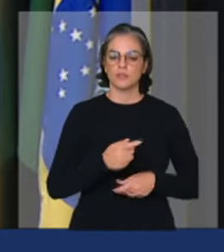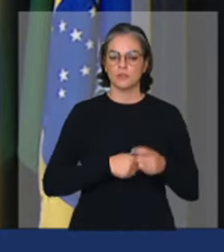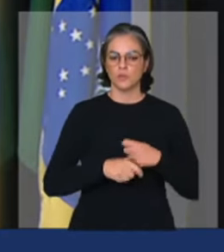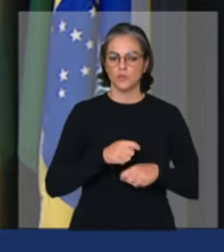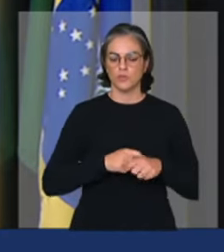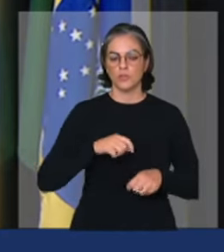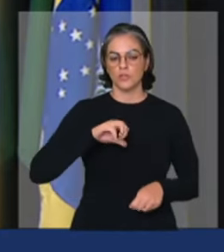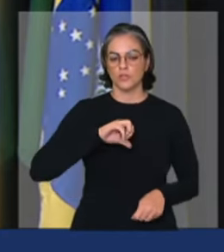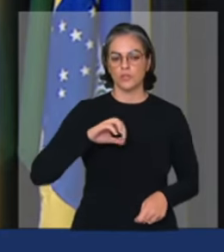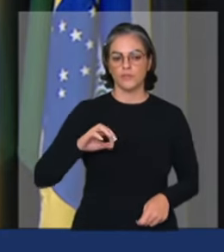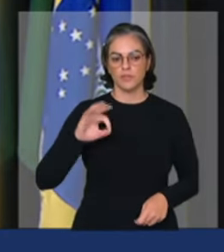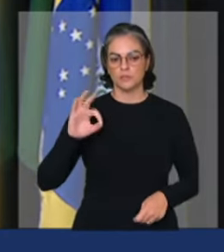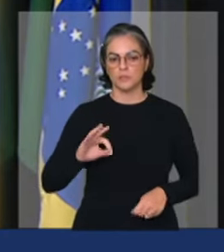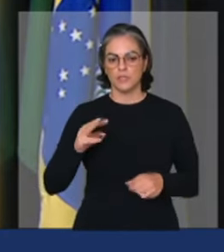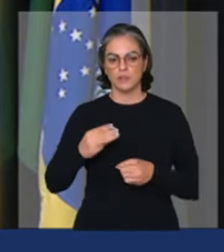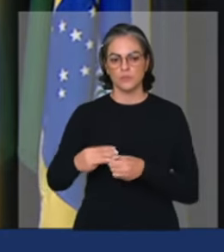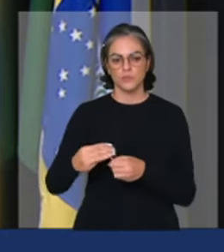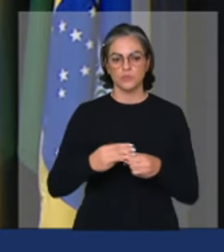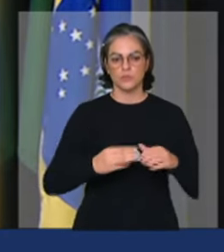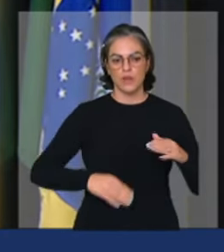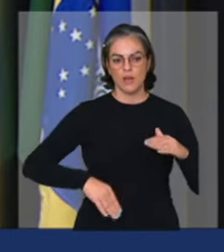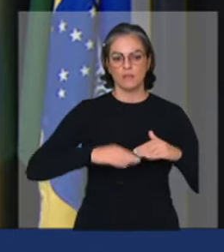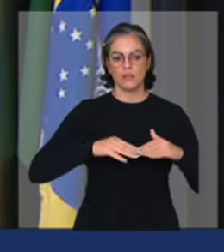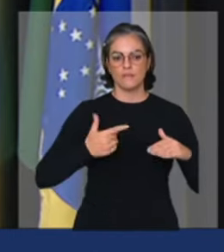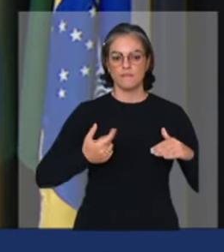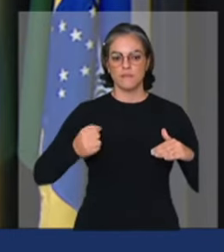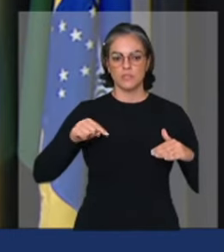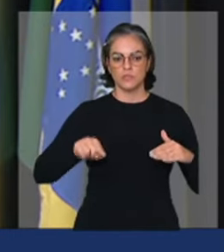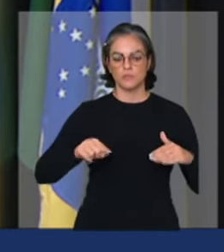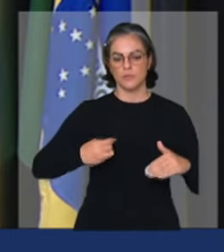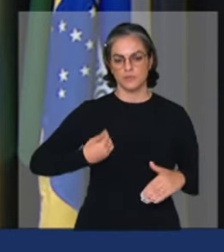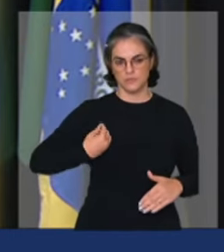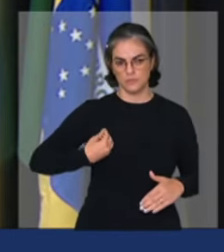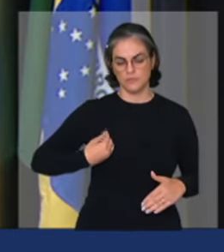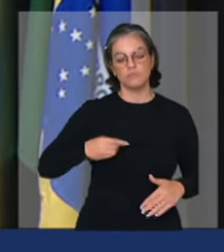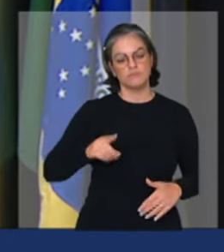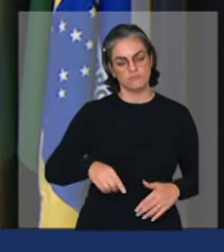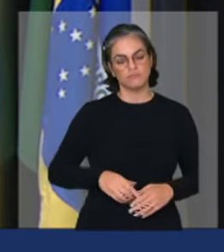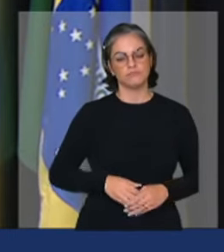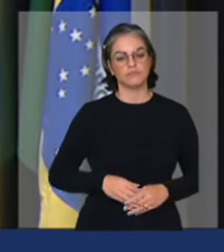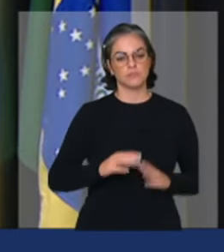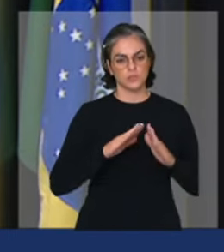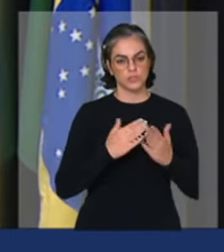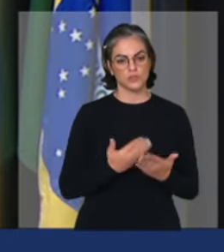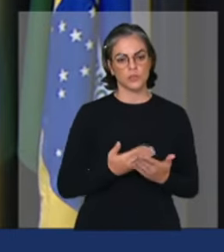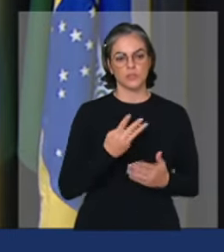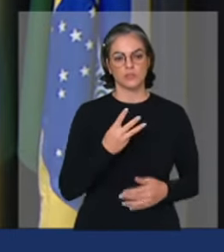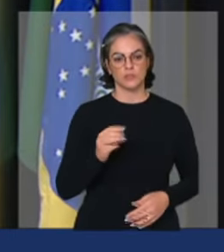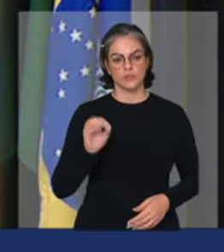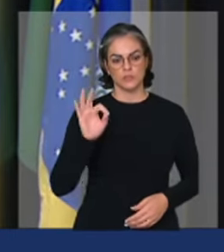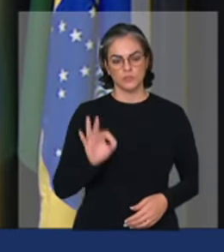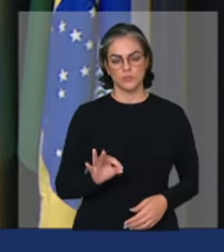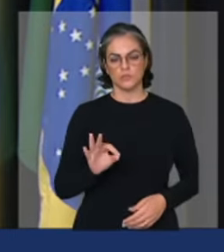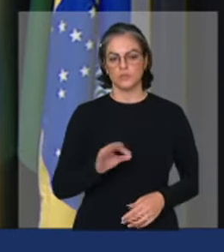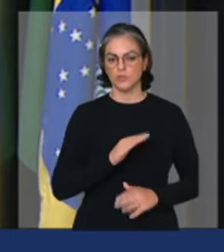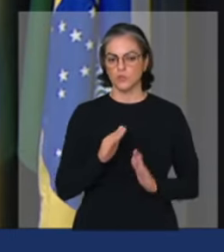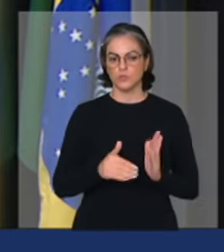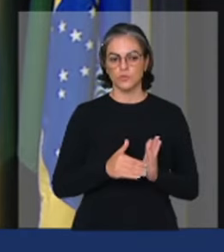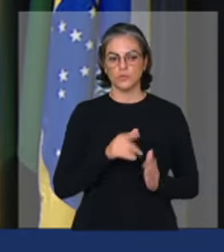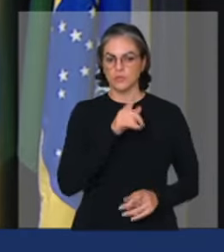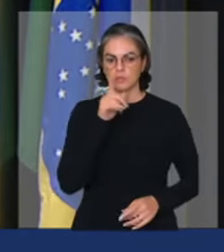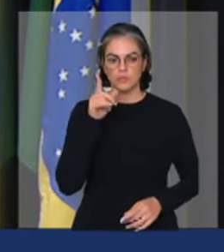% dos municípios com até 20 mil habitantes nas escolas 30% dos insumos utilizados na merenda